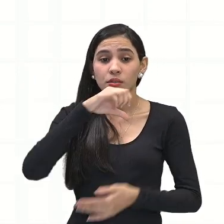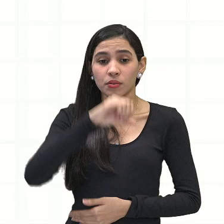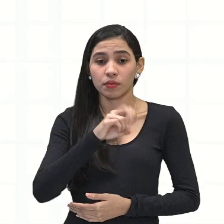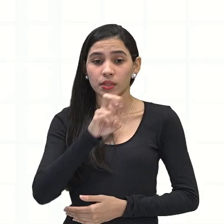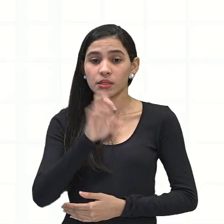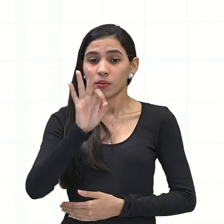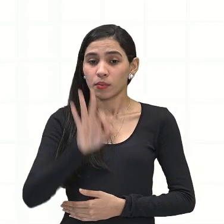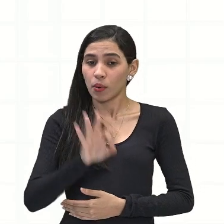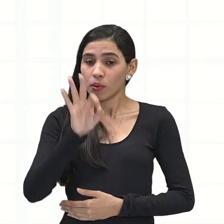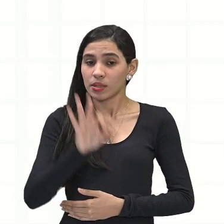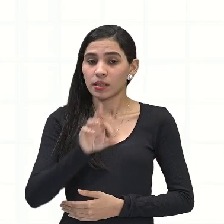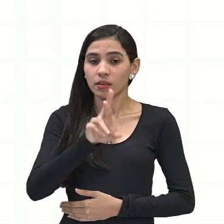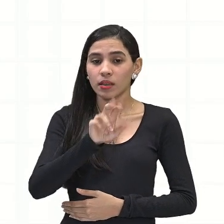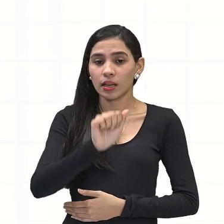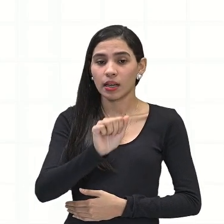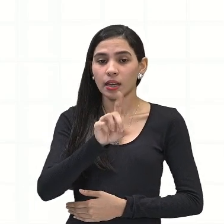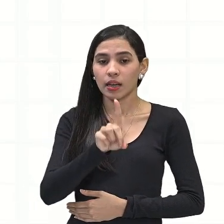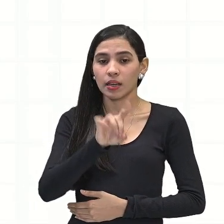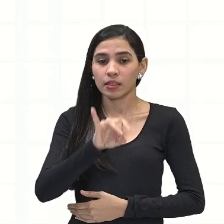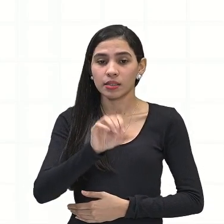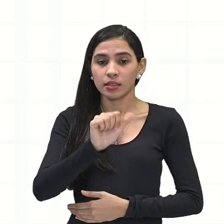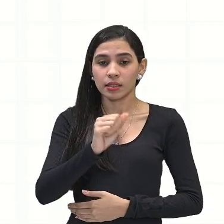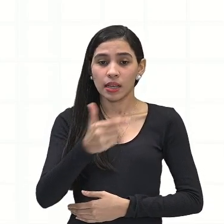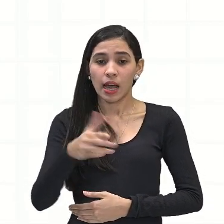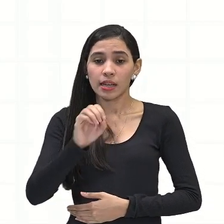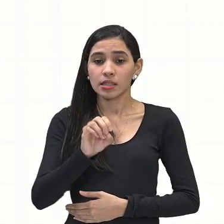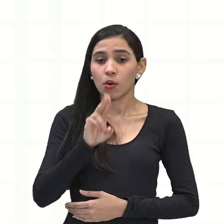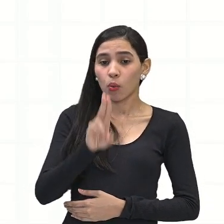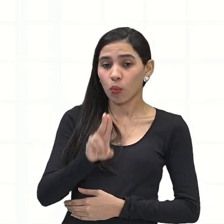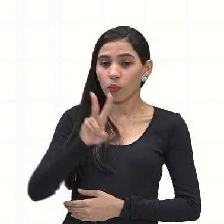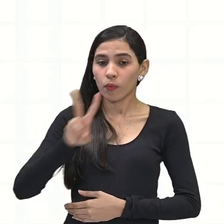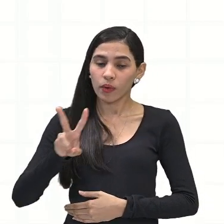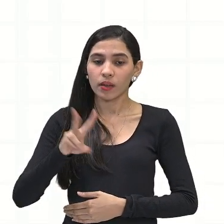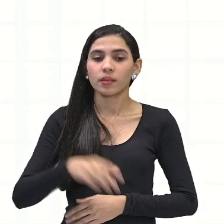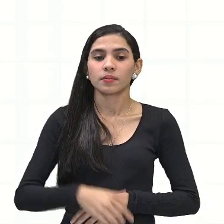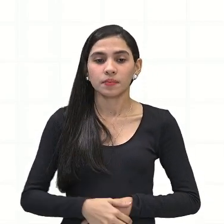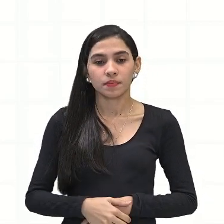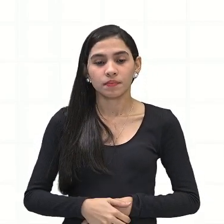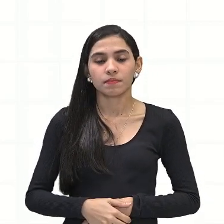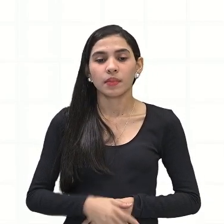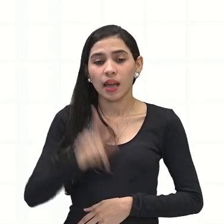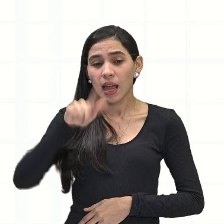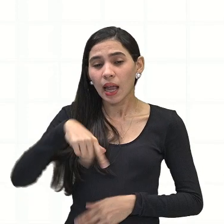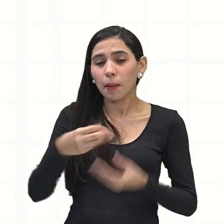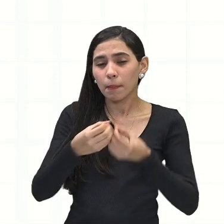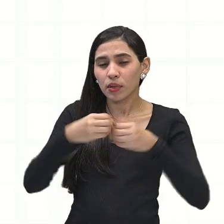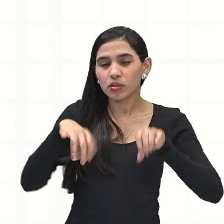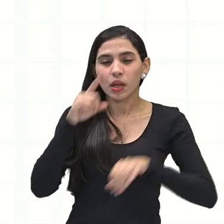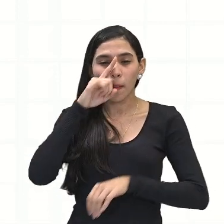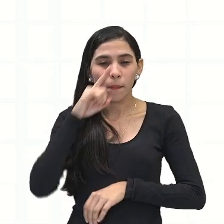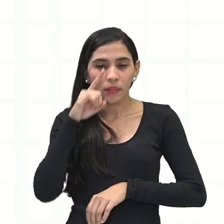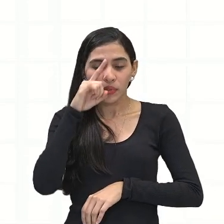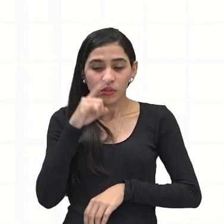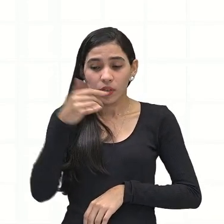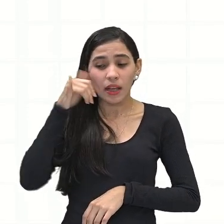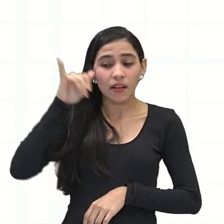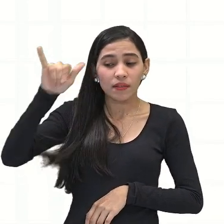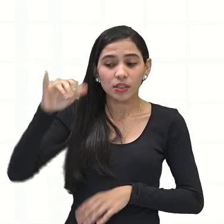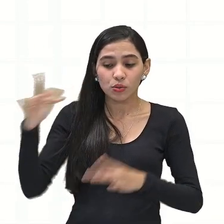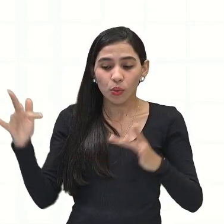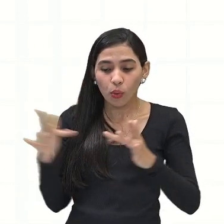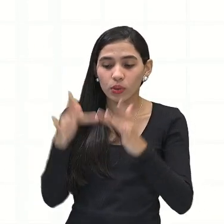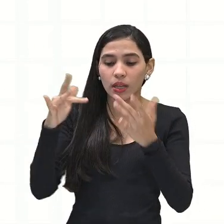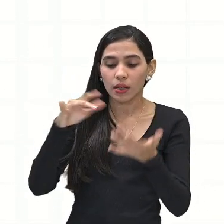% da radiação UV nociva, que é prejudicial, atinja a